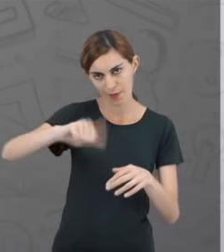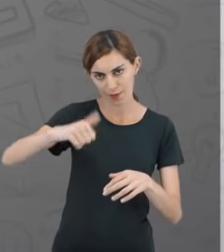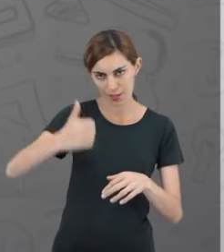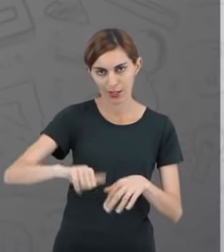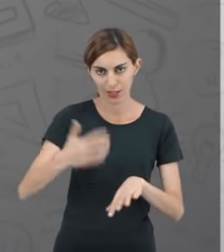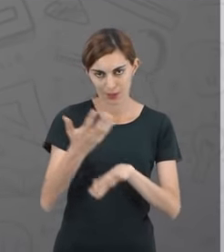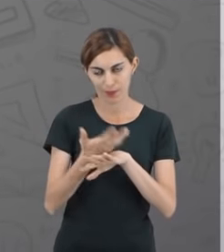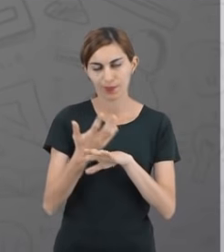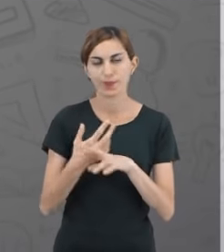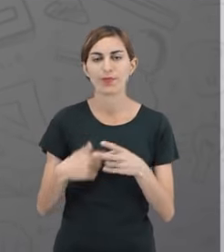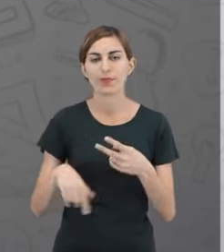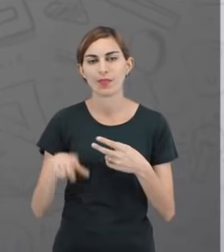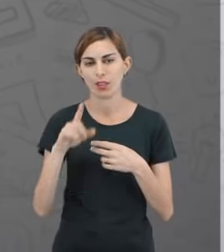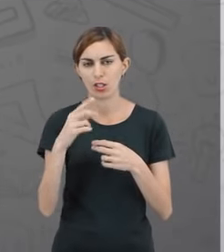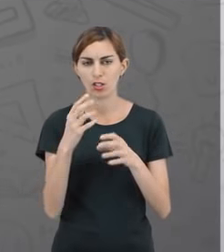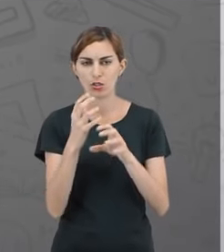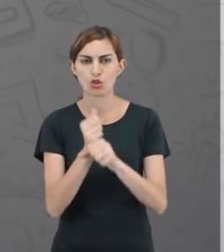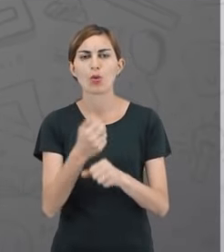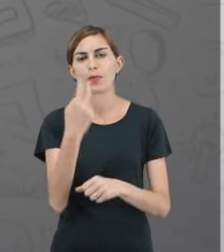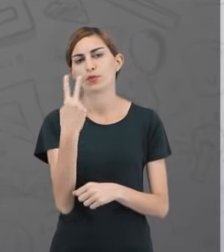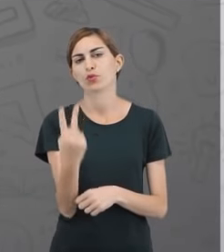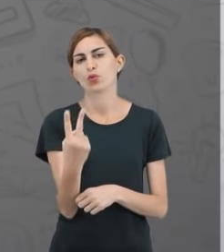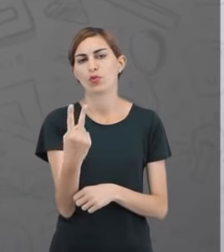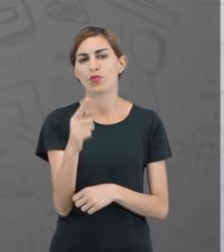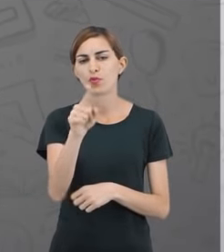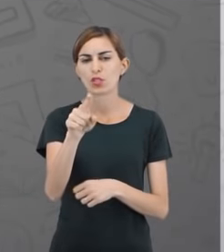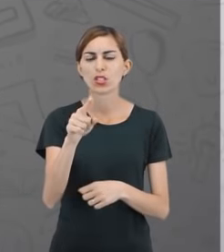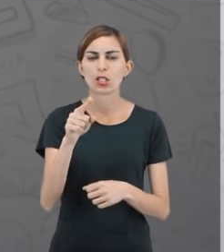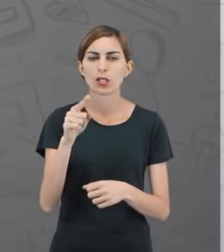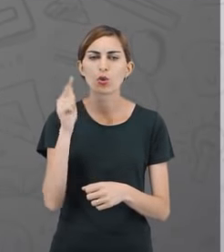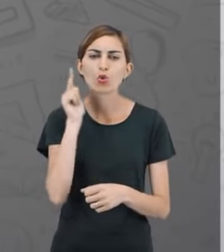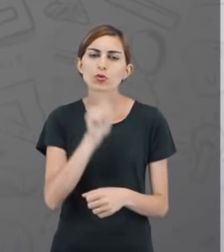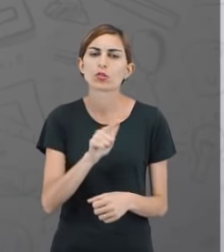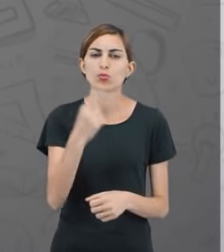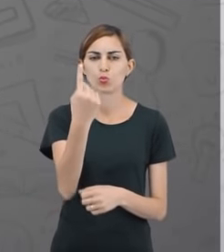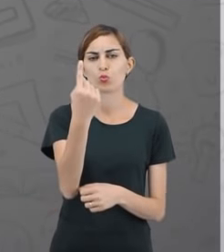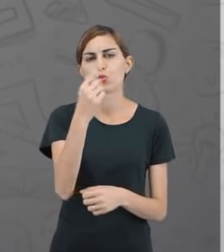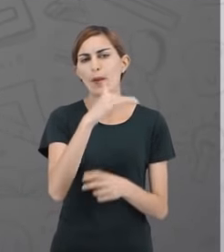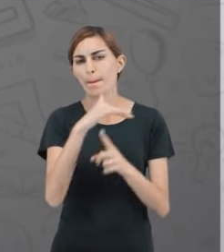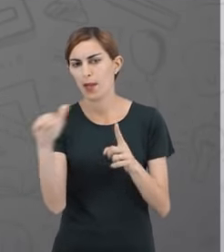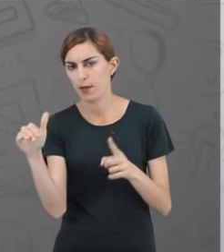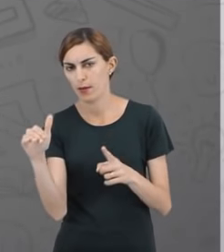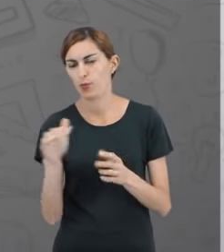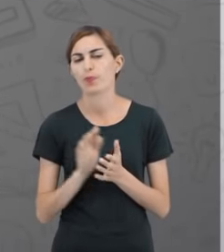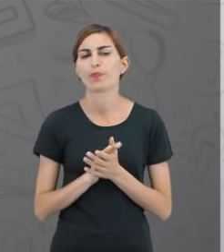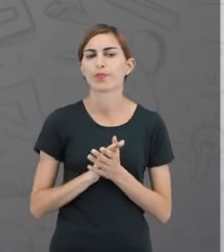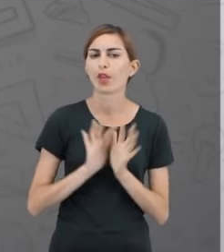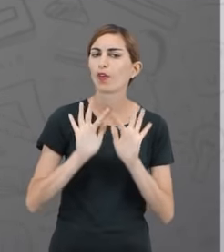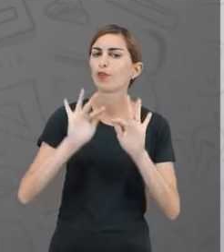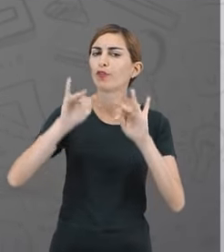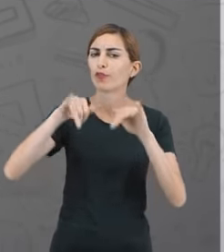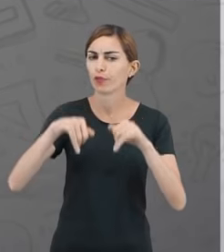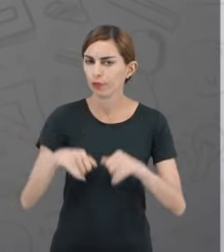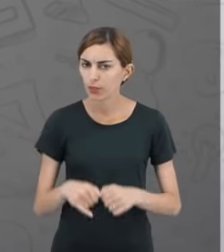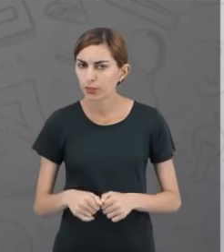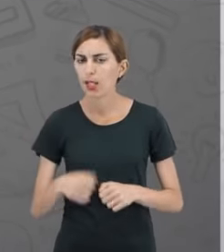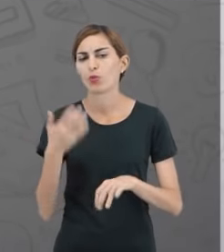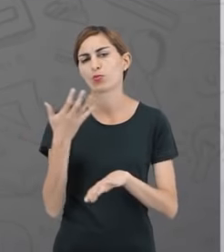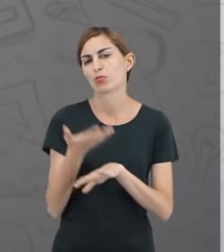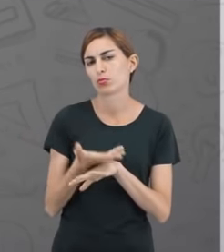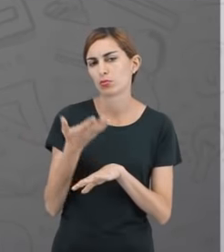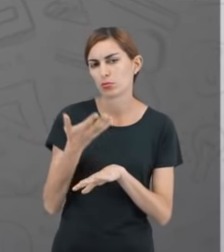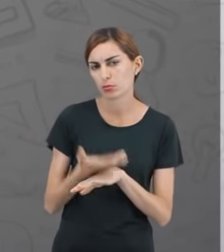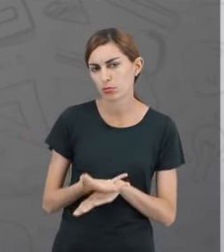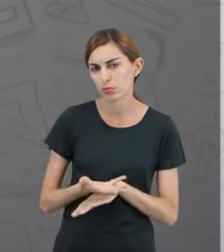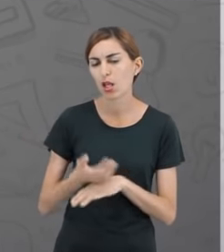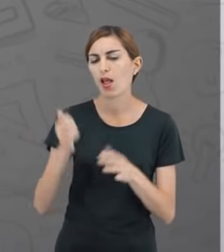cada competência, que vale até dois, você tirou um e-mail. Ok? Aí, ao final da disciplina,